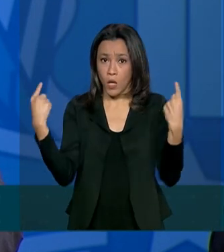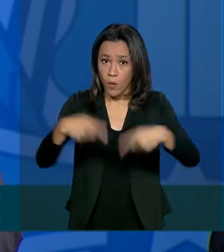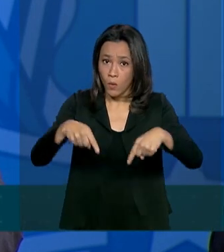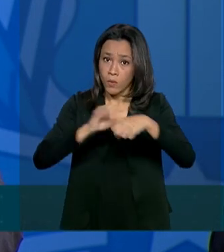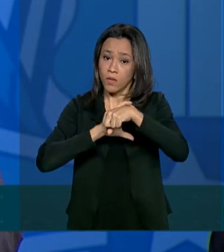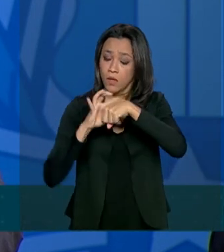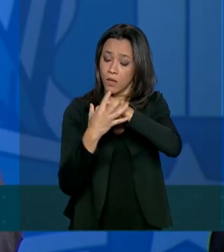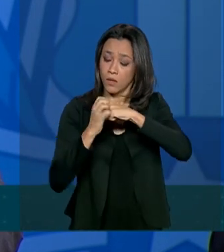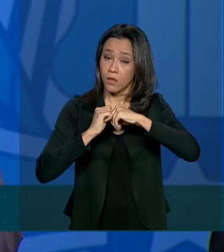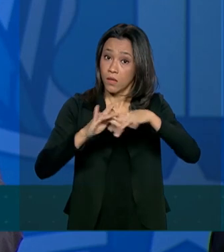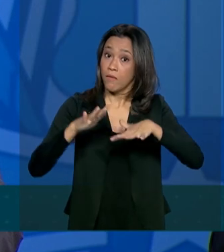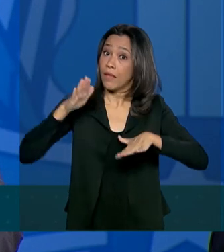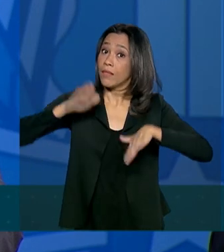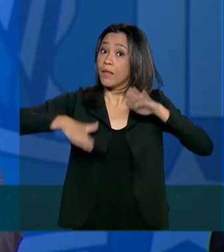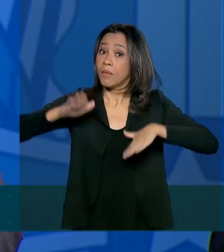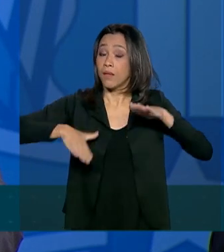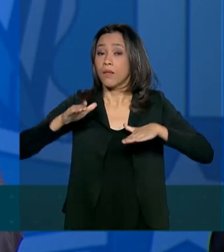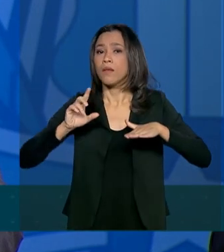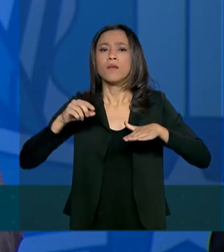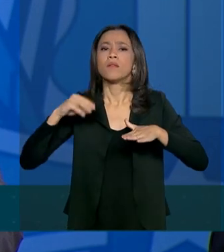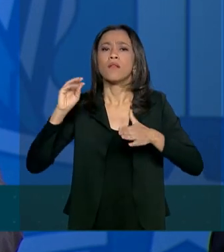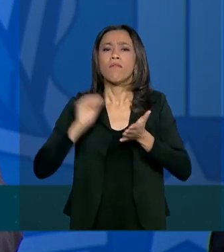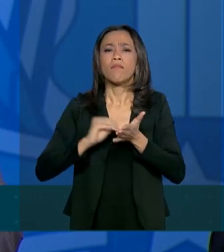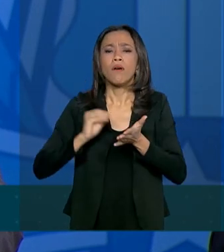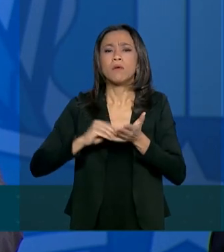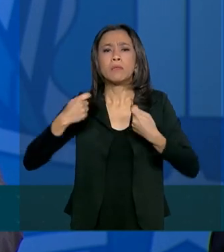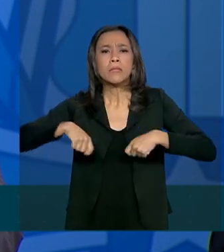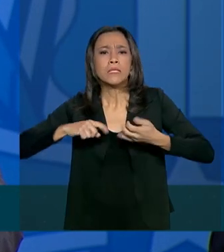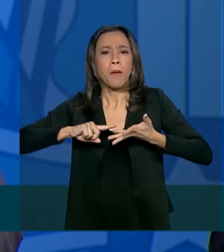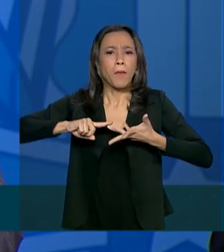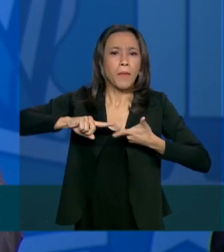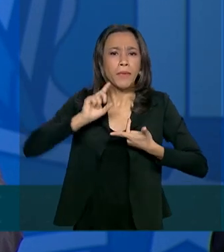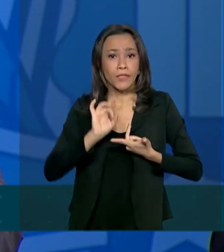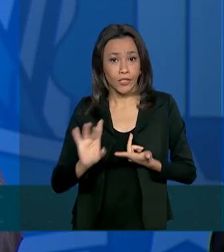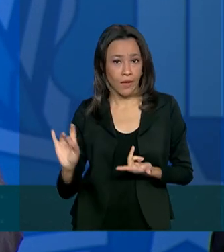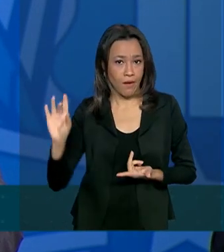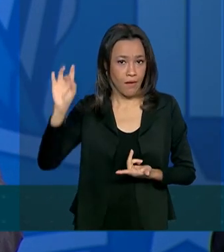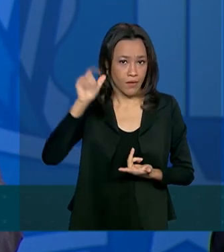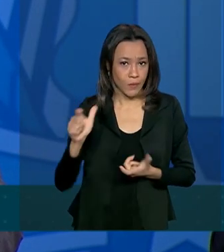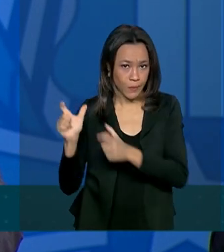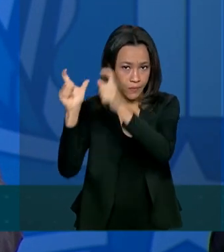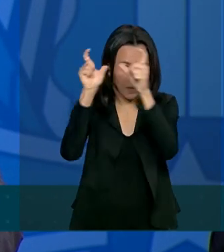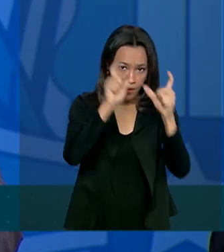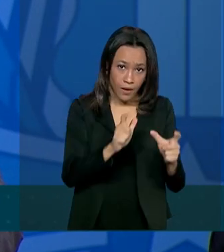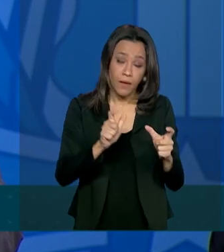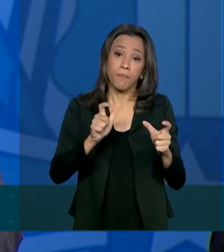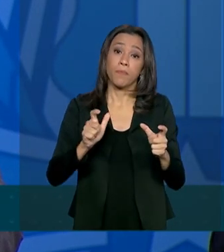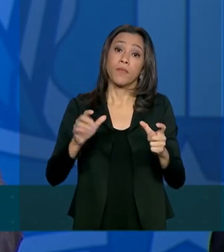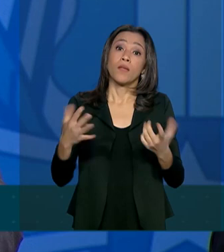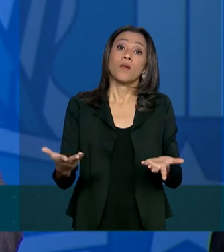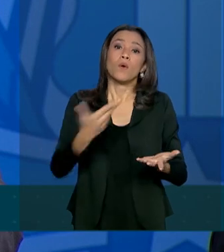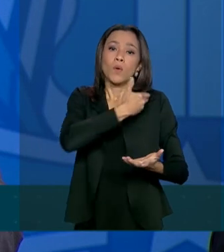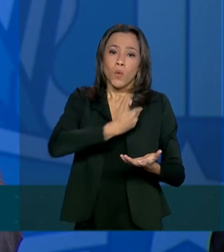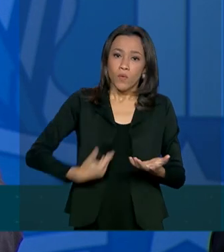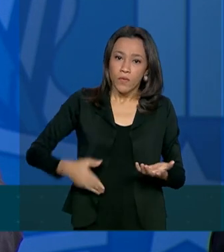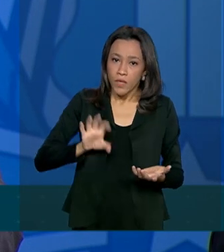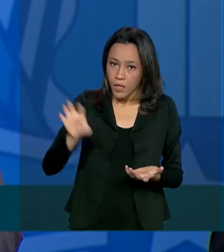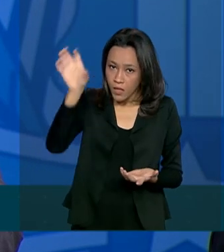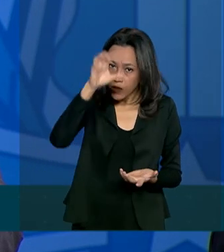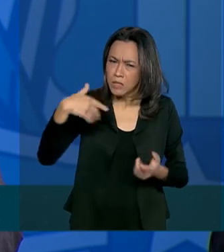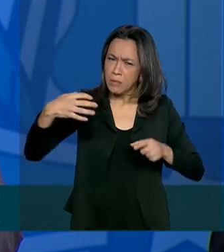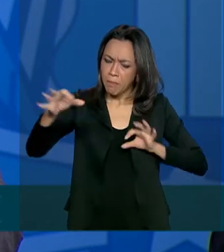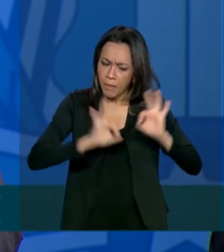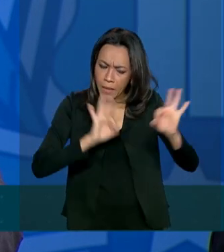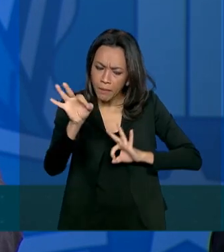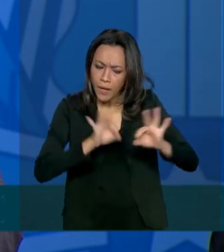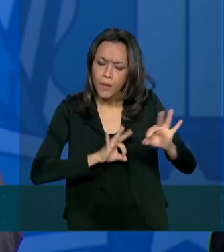necessidades de cada localidade, o gestor se preparou da melhor forma para enfrentar a doença,